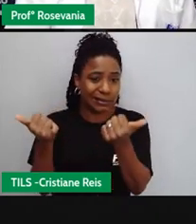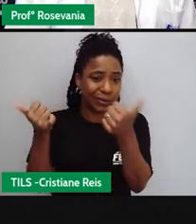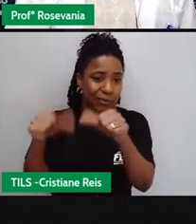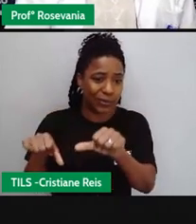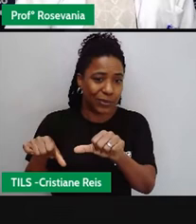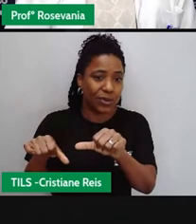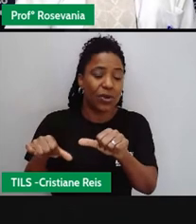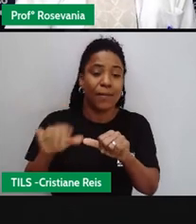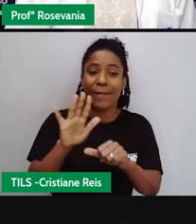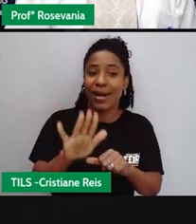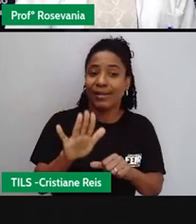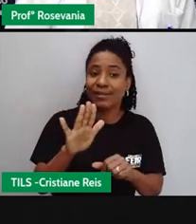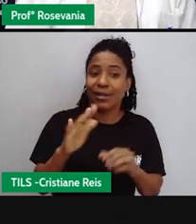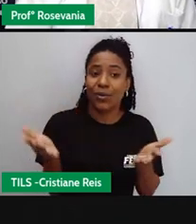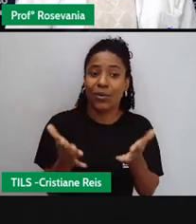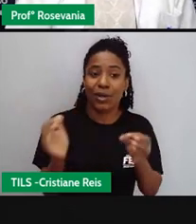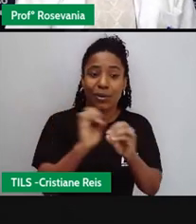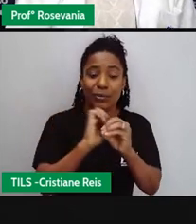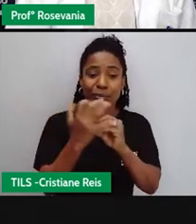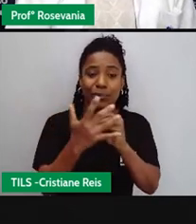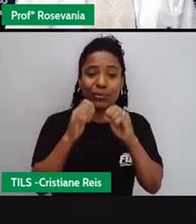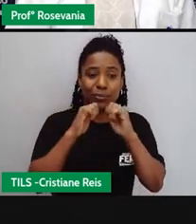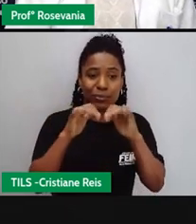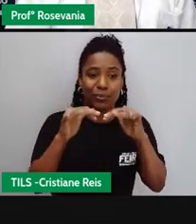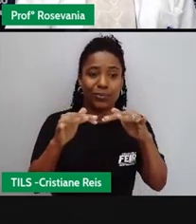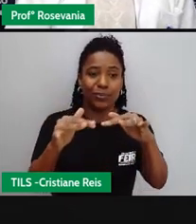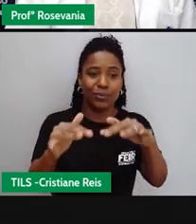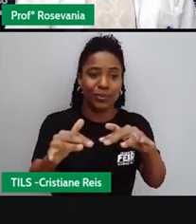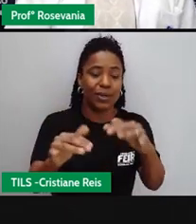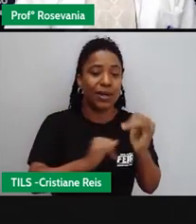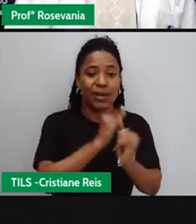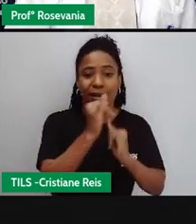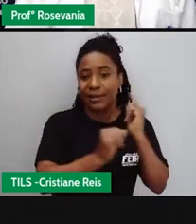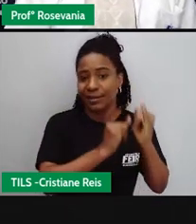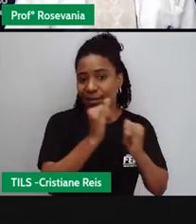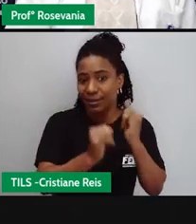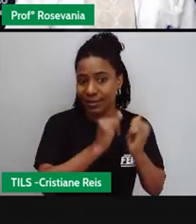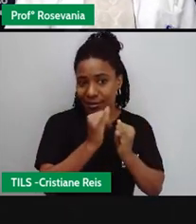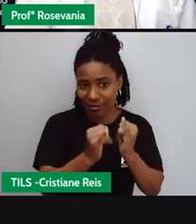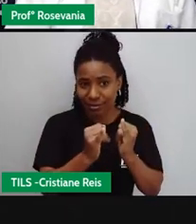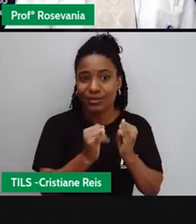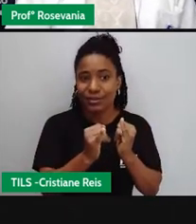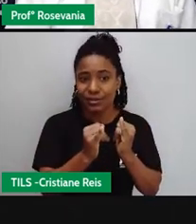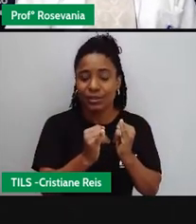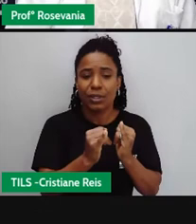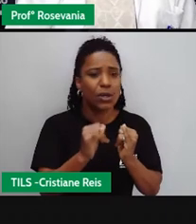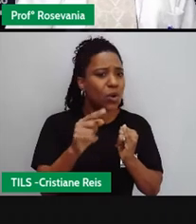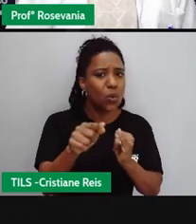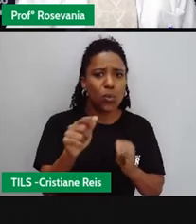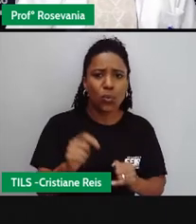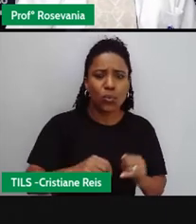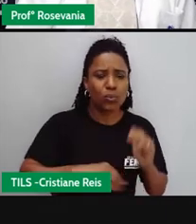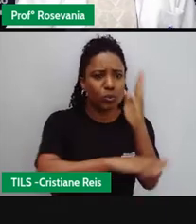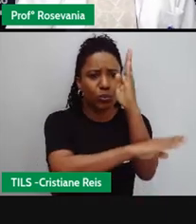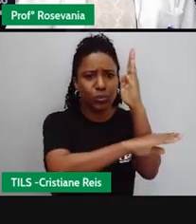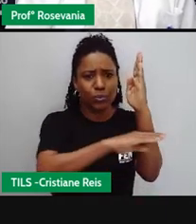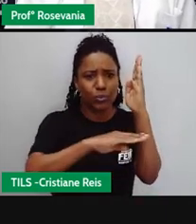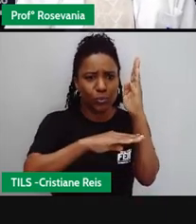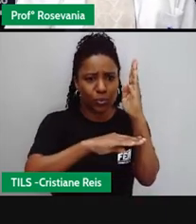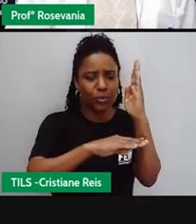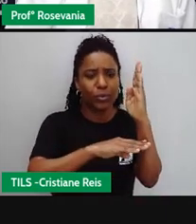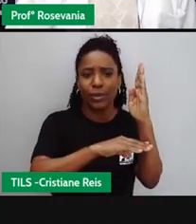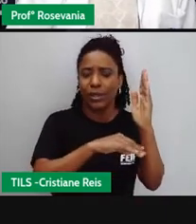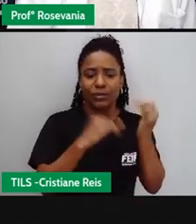mas o que você sabe é que esse número caiu um pouco com relação aos dados que se tinha de 2017 e 2019